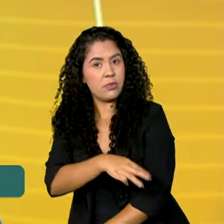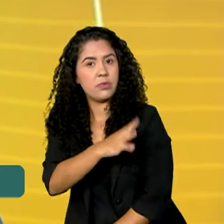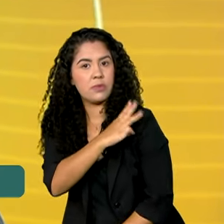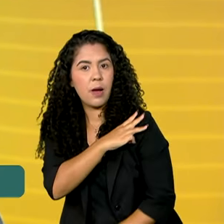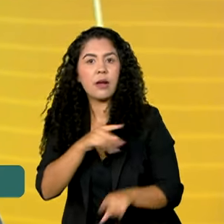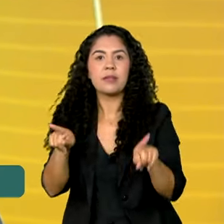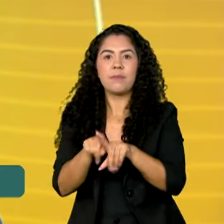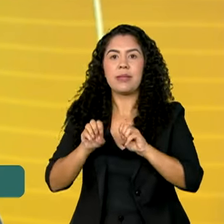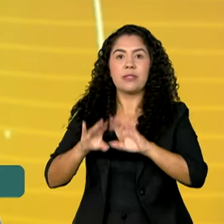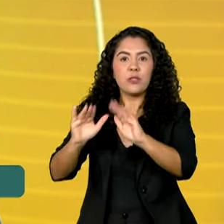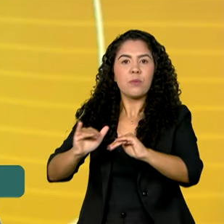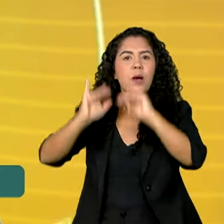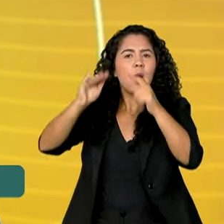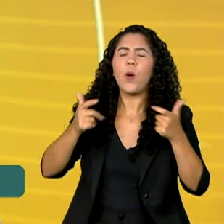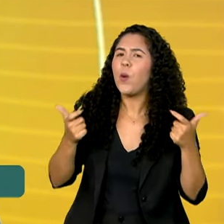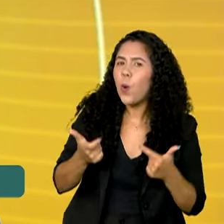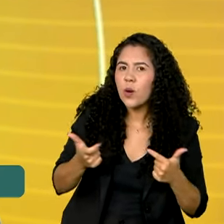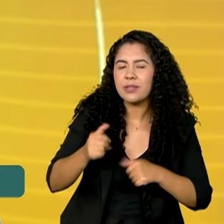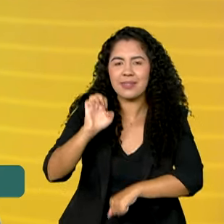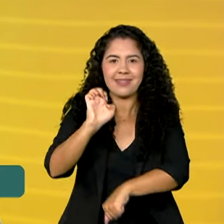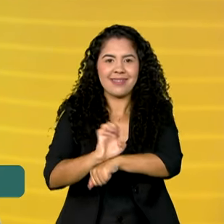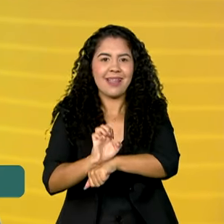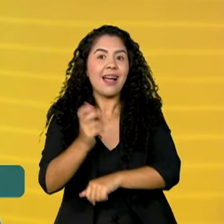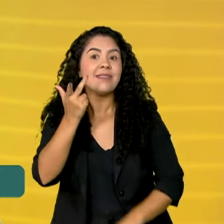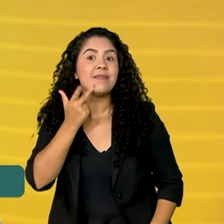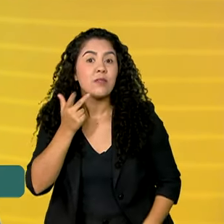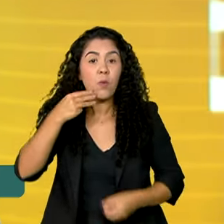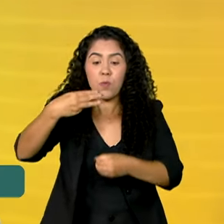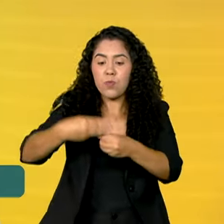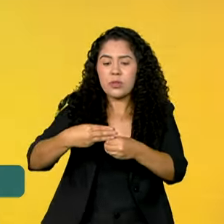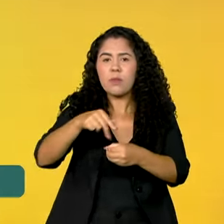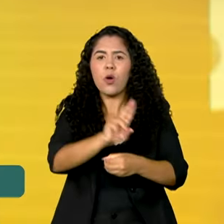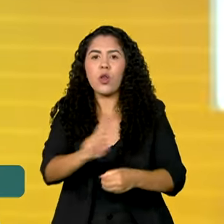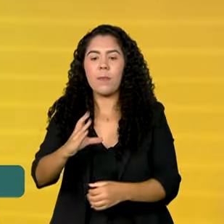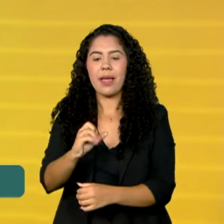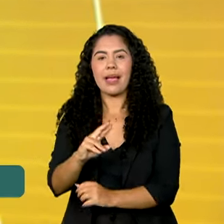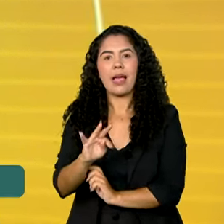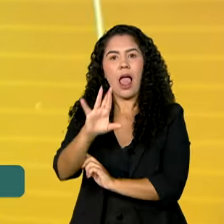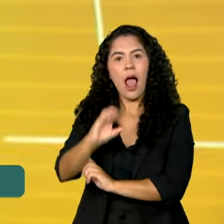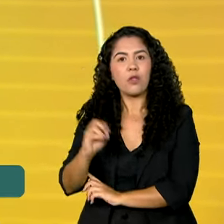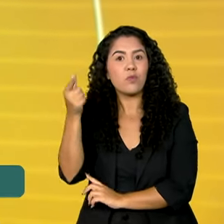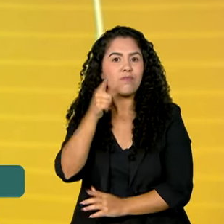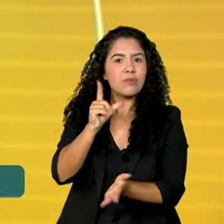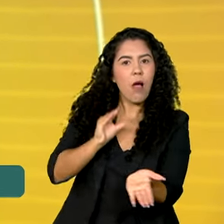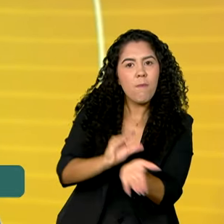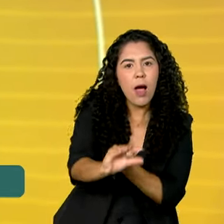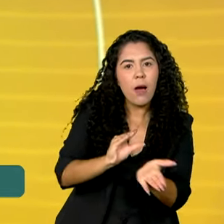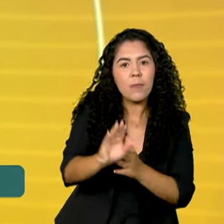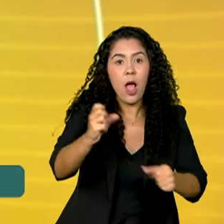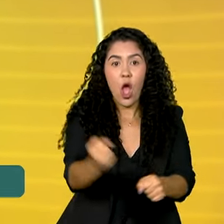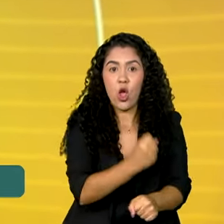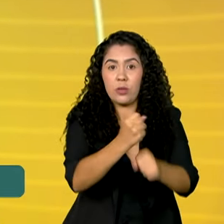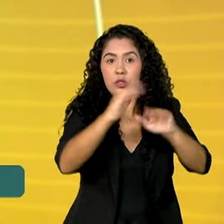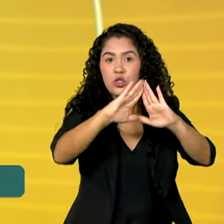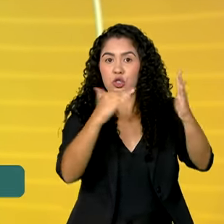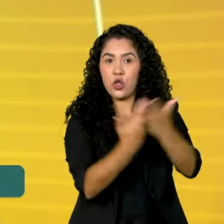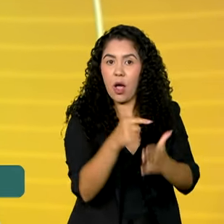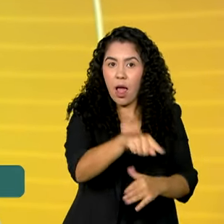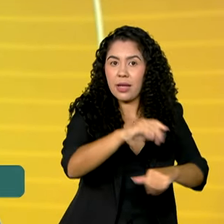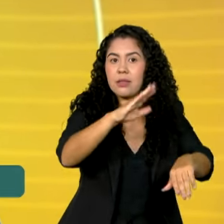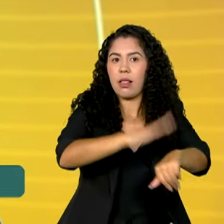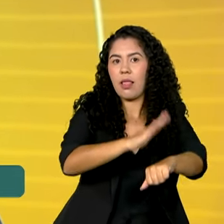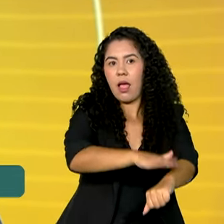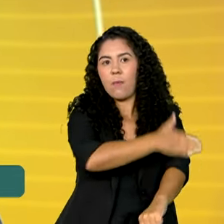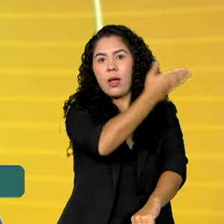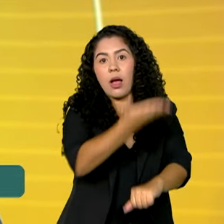no Ceará. O município do Crato vai ganhar recursos para a construção de uma escola de tempo integral e também